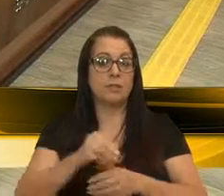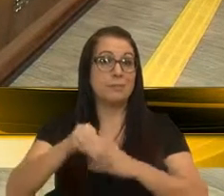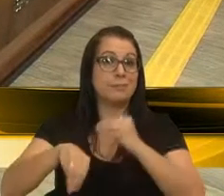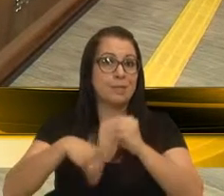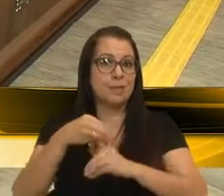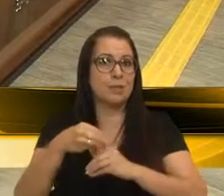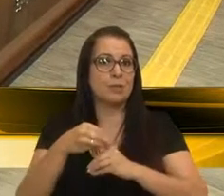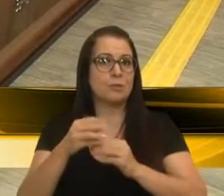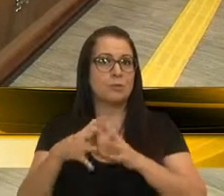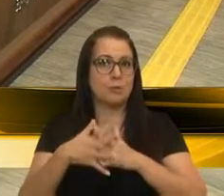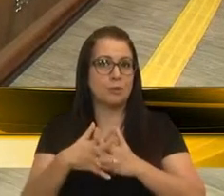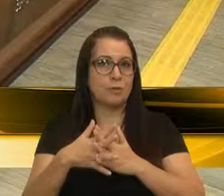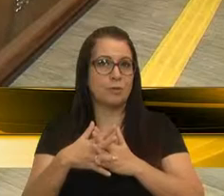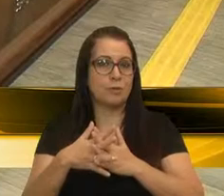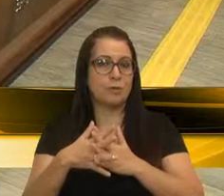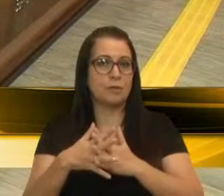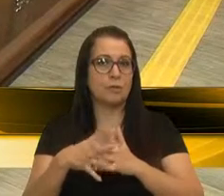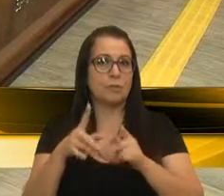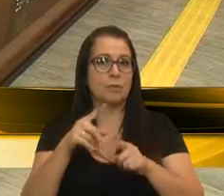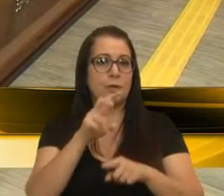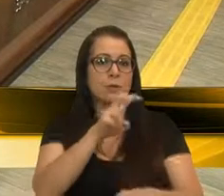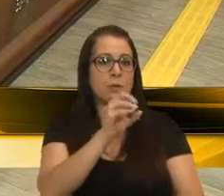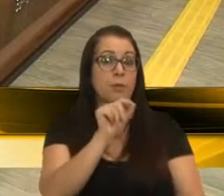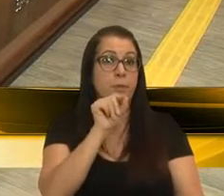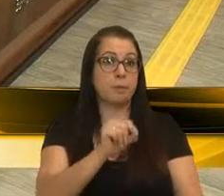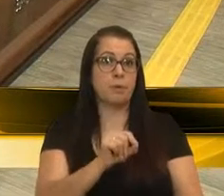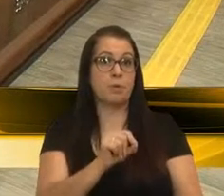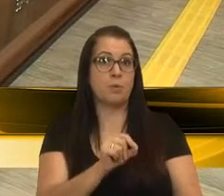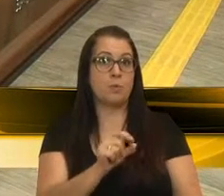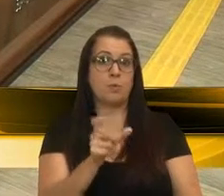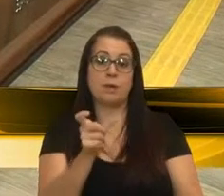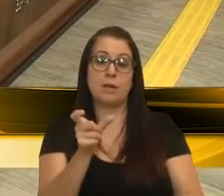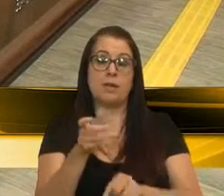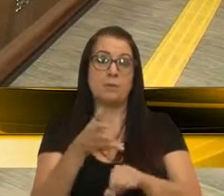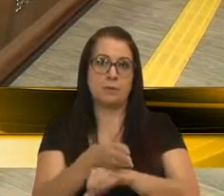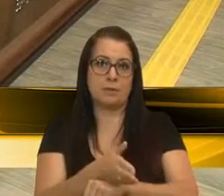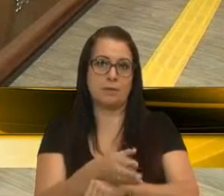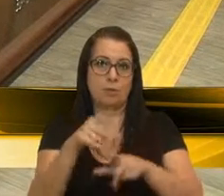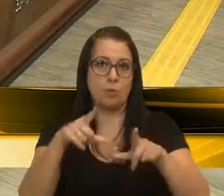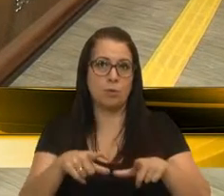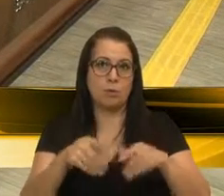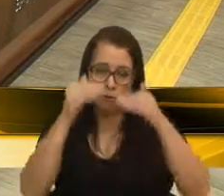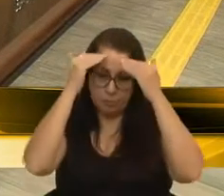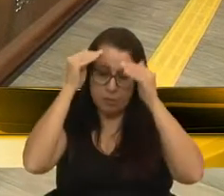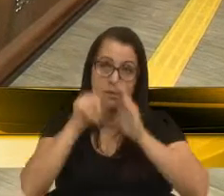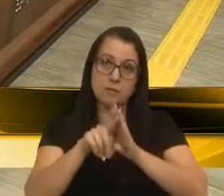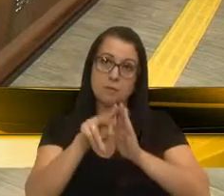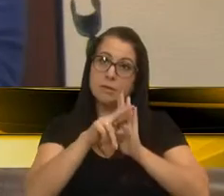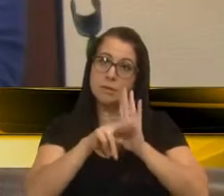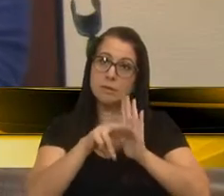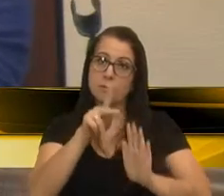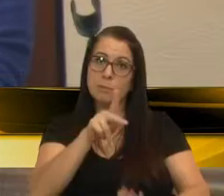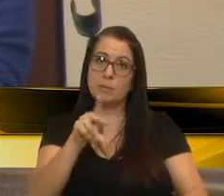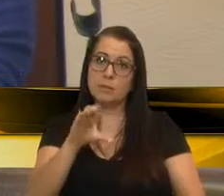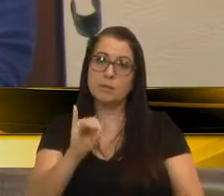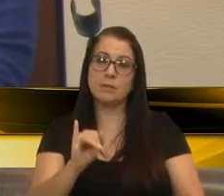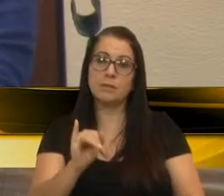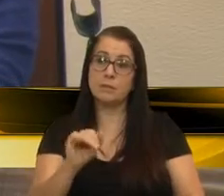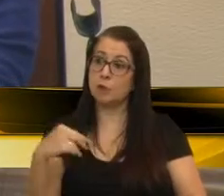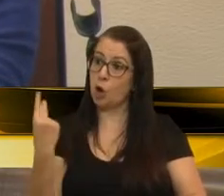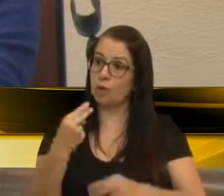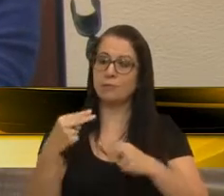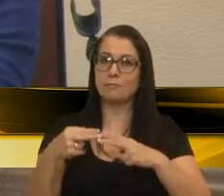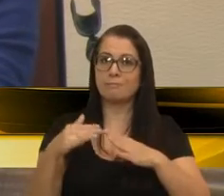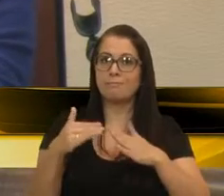misturado deu a confusão. Porque 50 mil ingressos para um local que respeitou as regras do PPCI. E aí concordamos